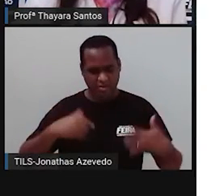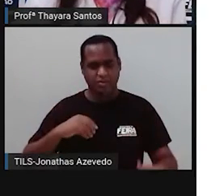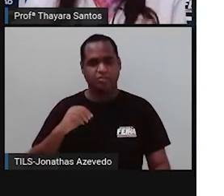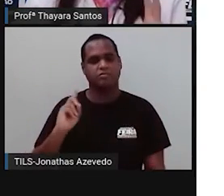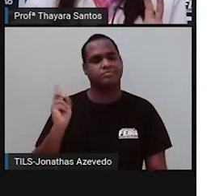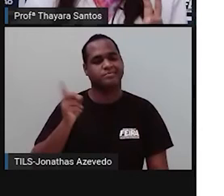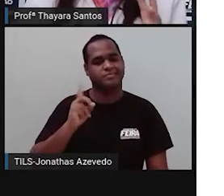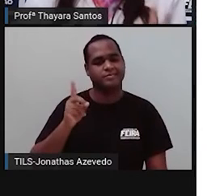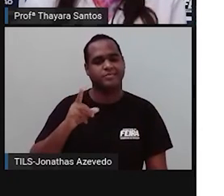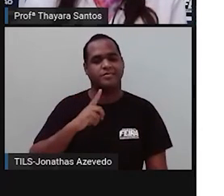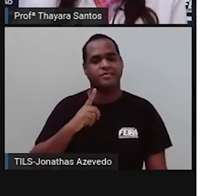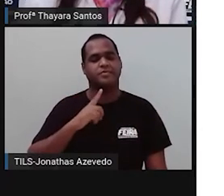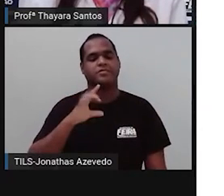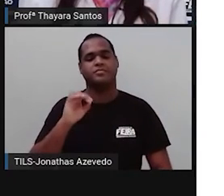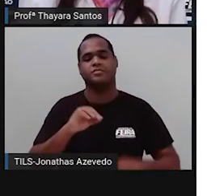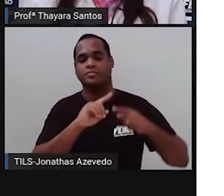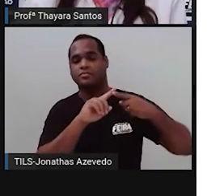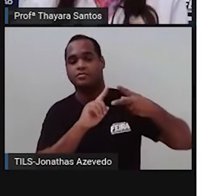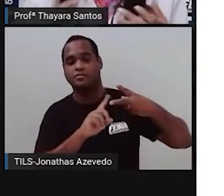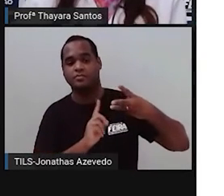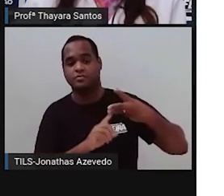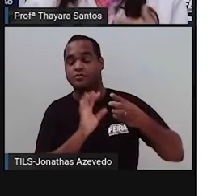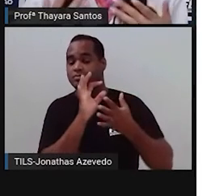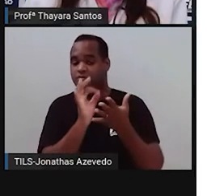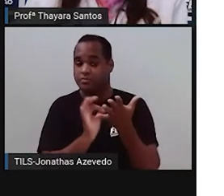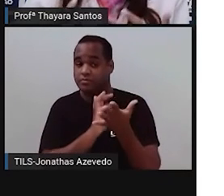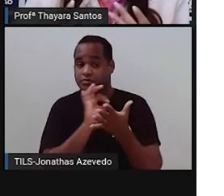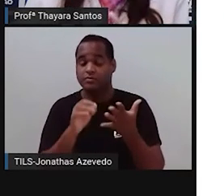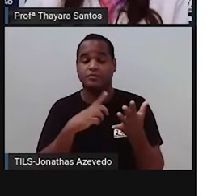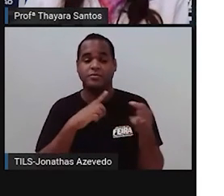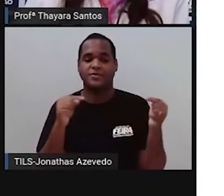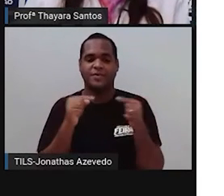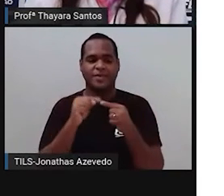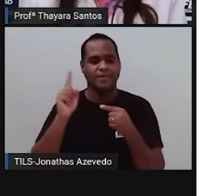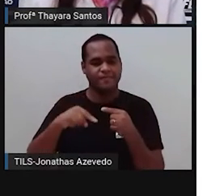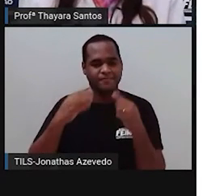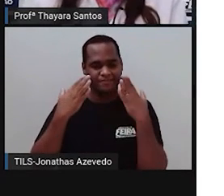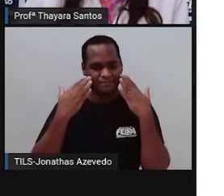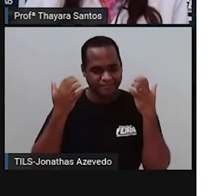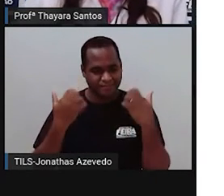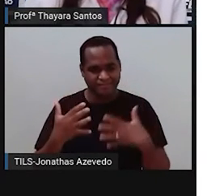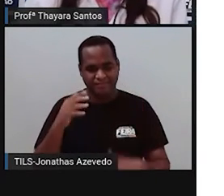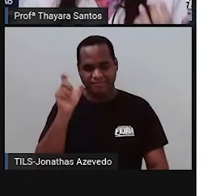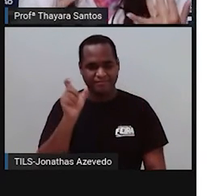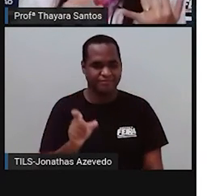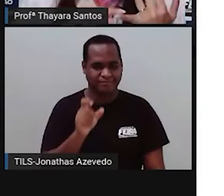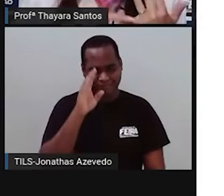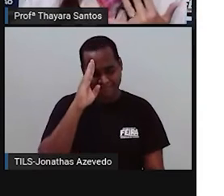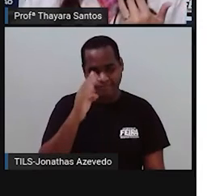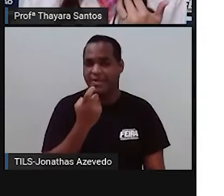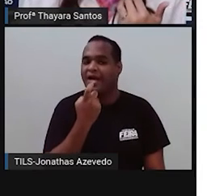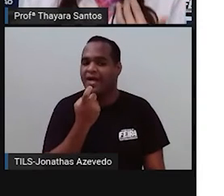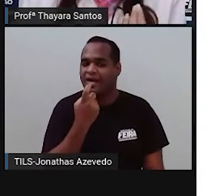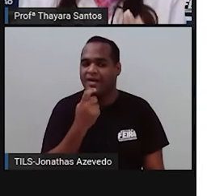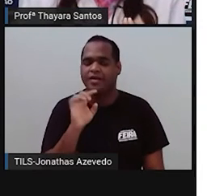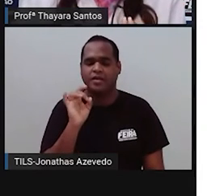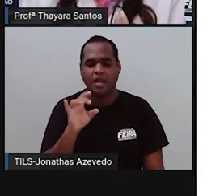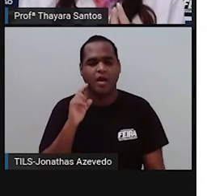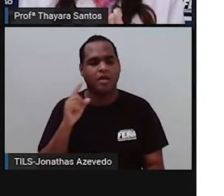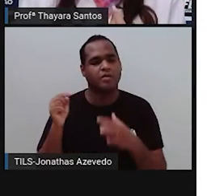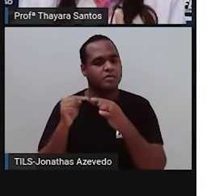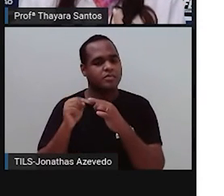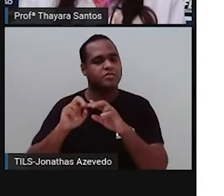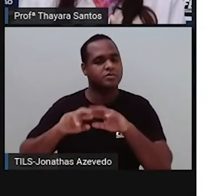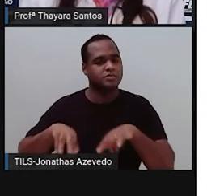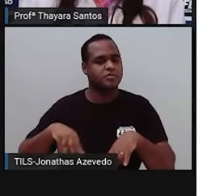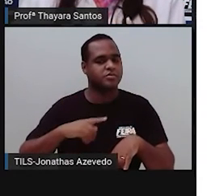cada um desses três tipos de células tem um tipo de função específica naquele osso. Um é para formar o osso, as